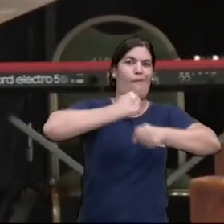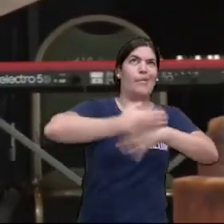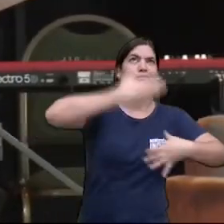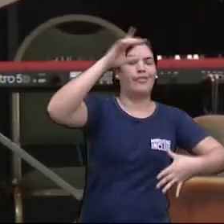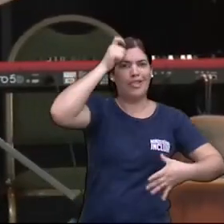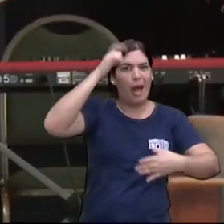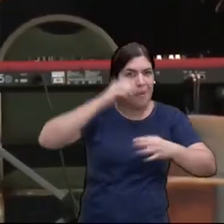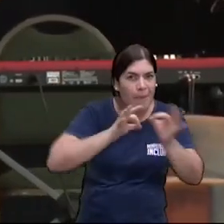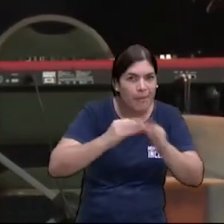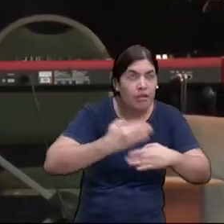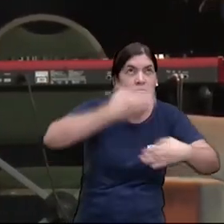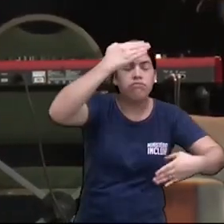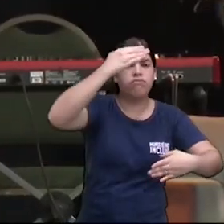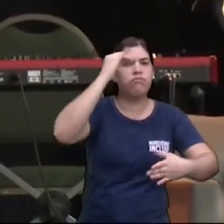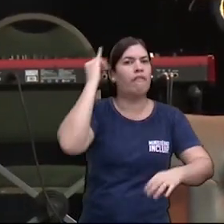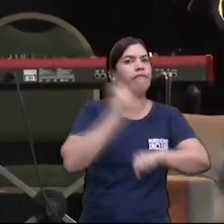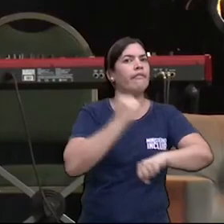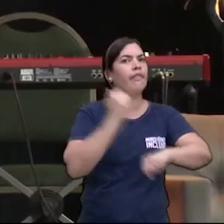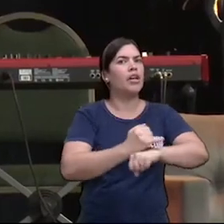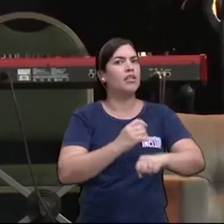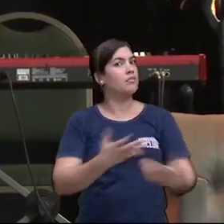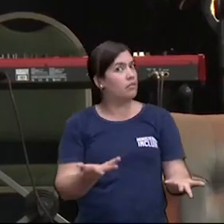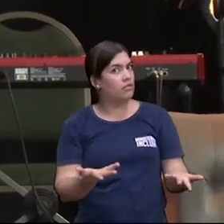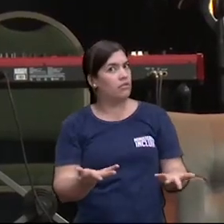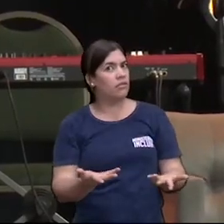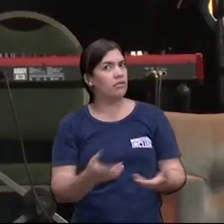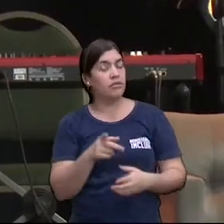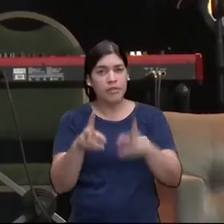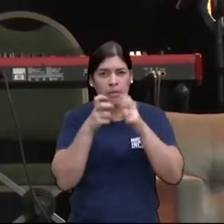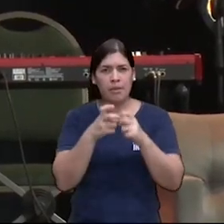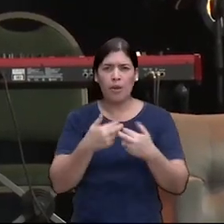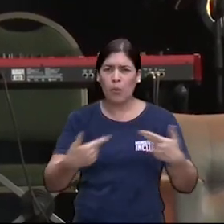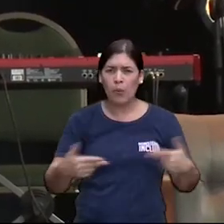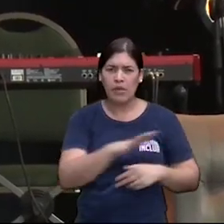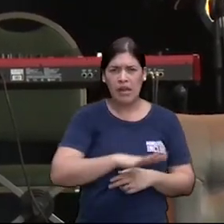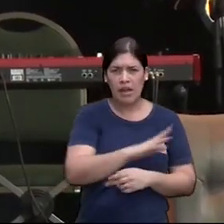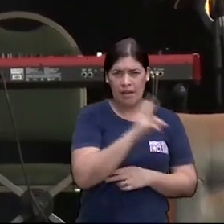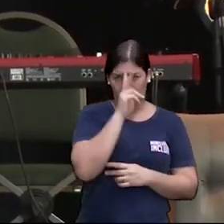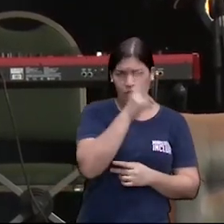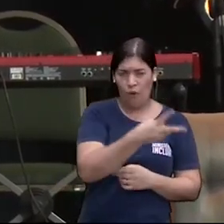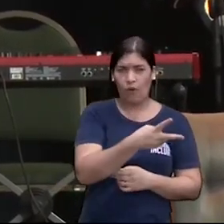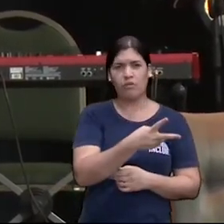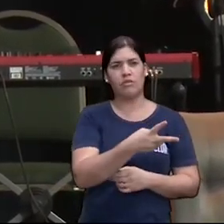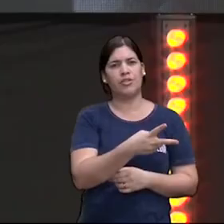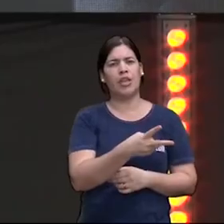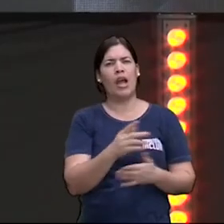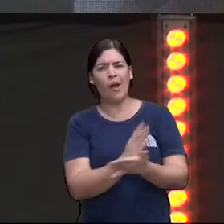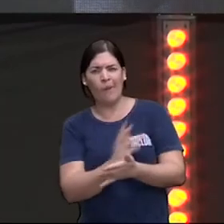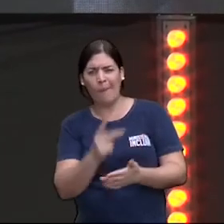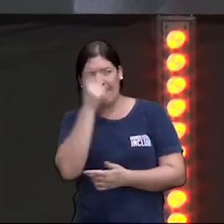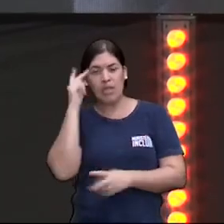pensemos com sabedoria, tem alguma coisa que está virando uma fortaleza para a gente? Algumas pessoas é pornografia,